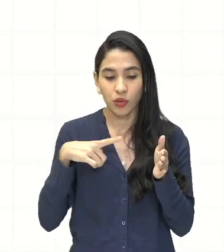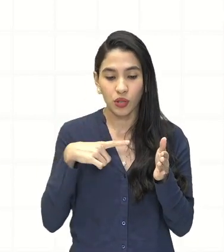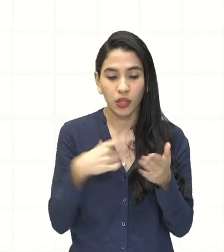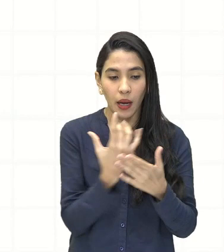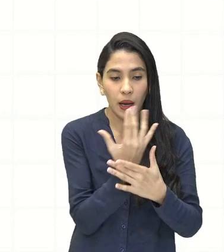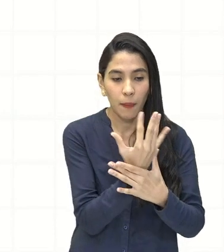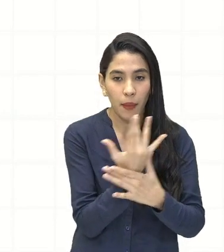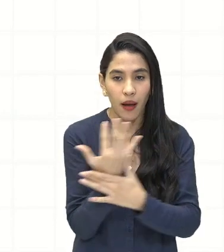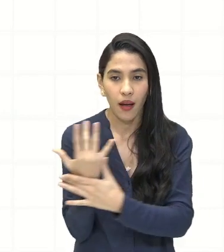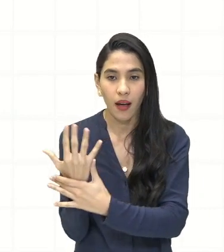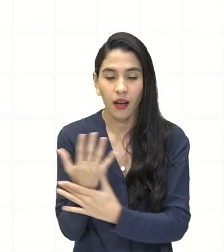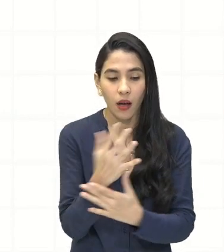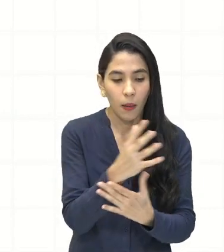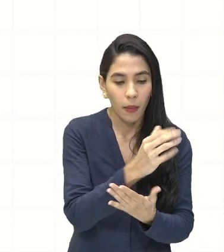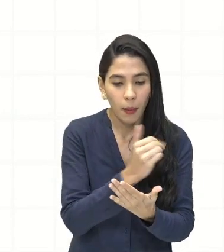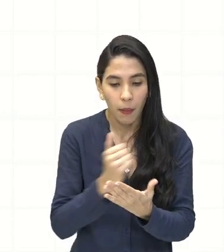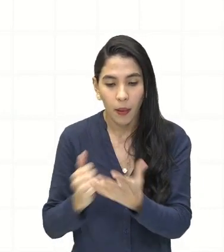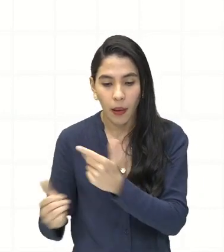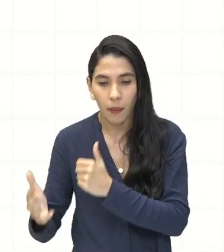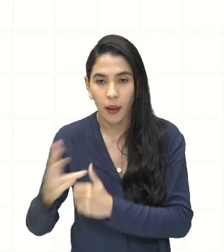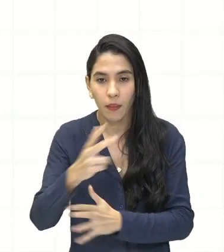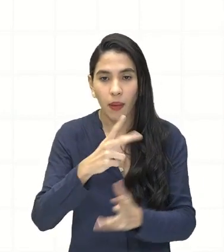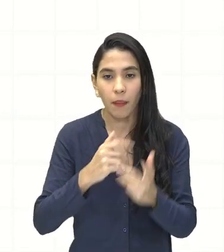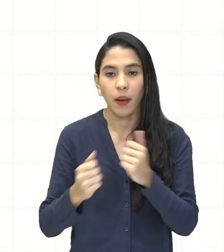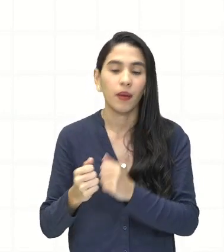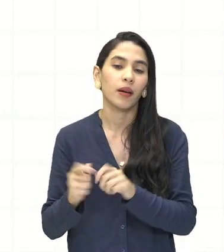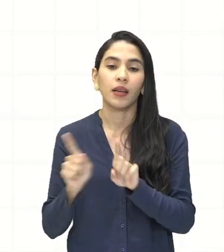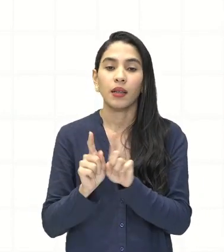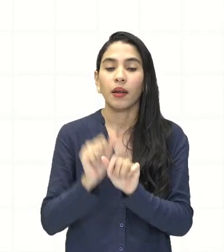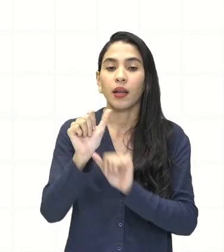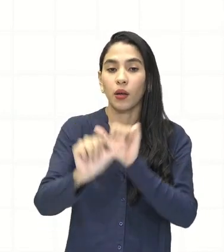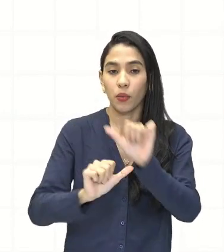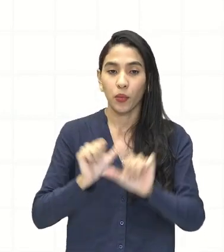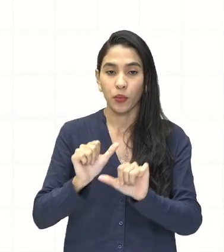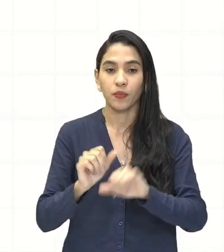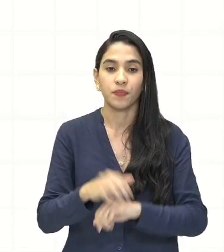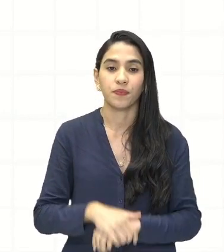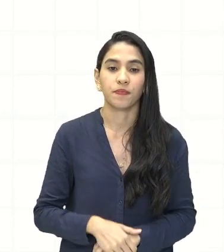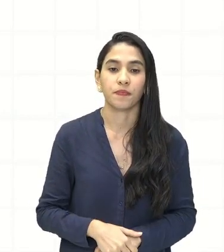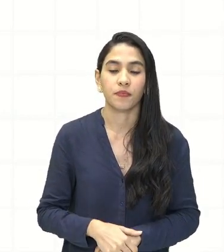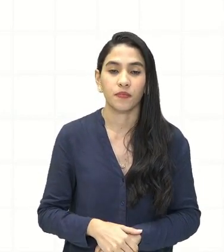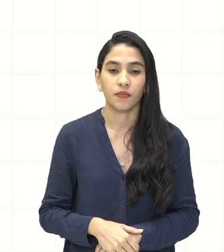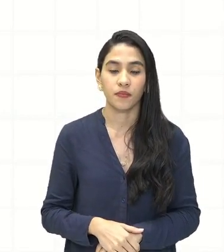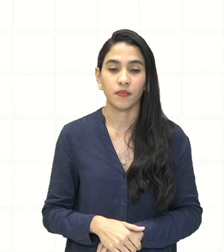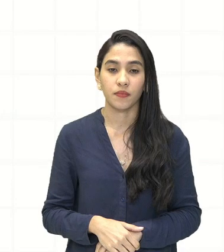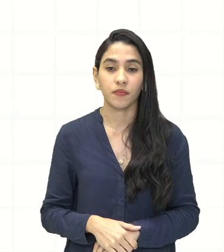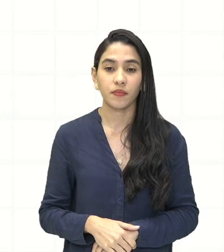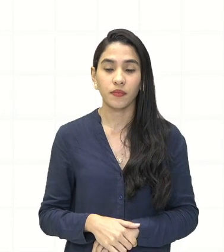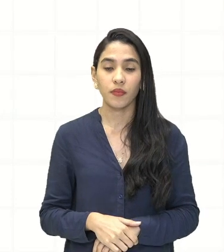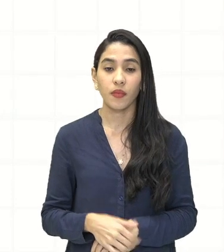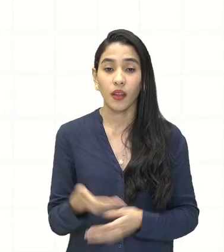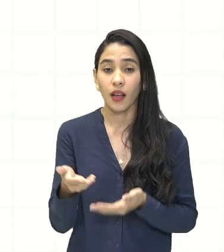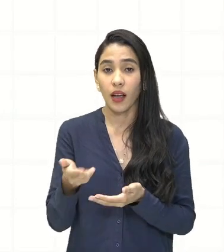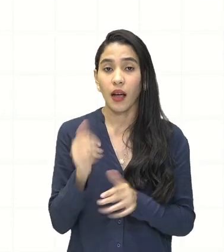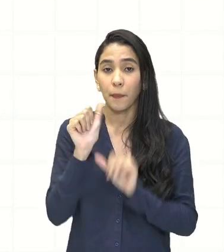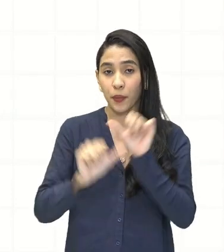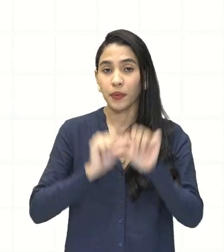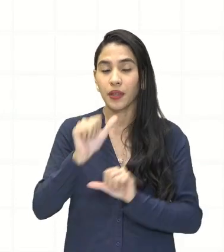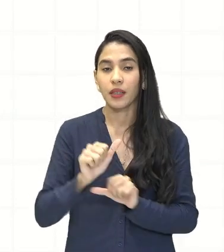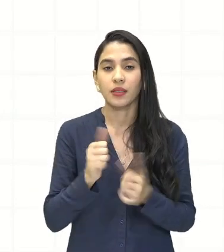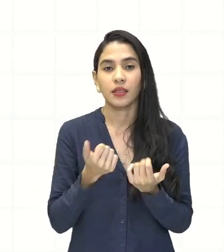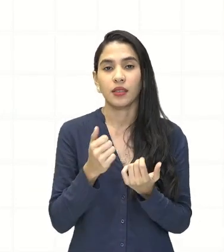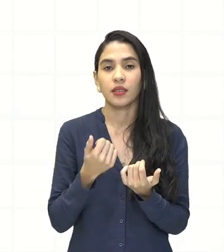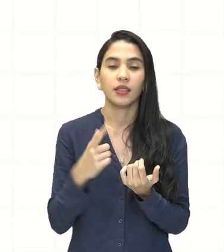excedente e esse excedente era trocado nessas feiras. E essa troca, ela era justamente feita